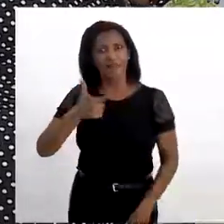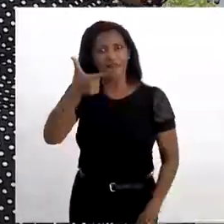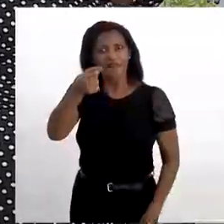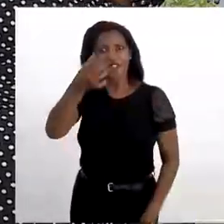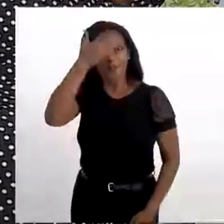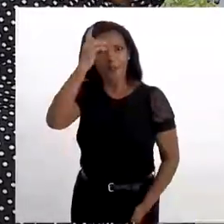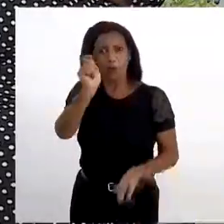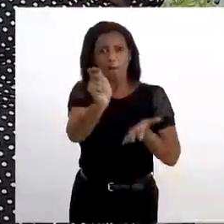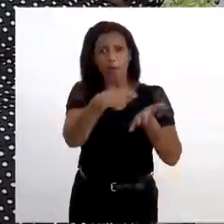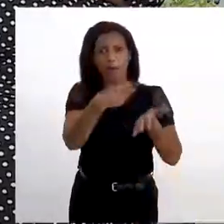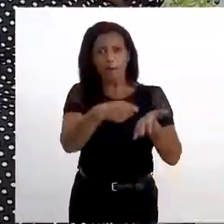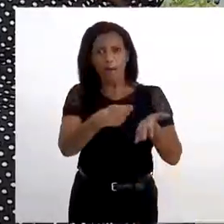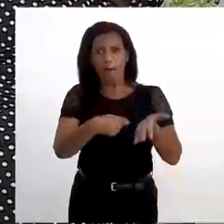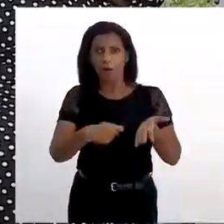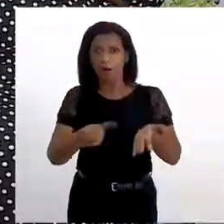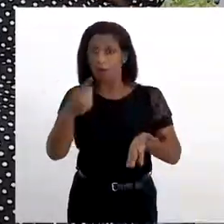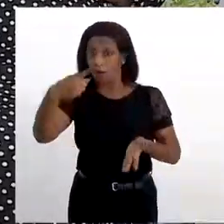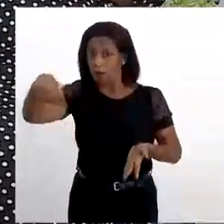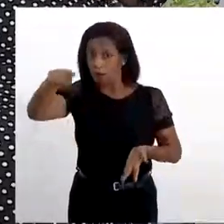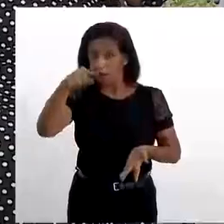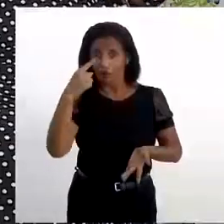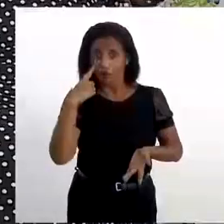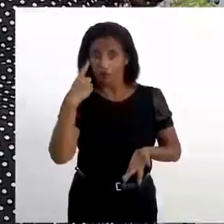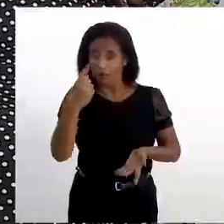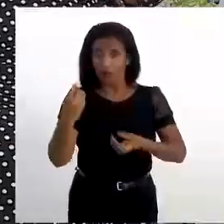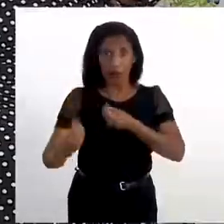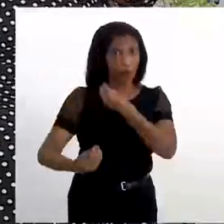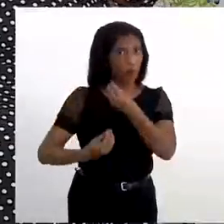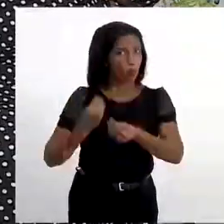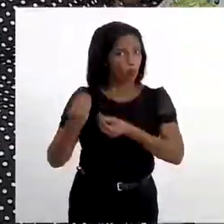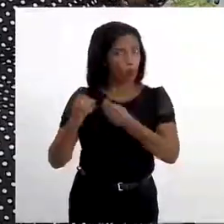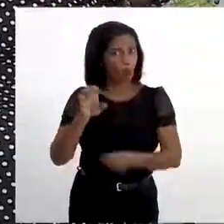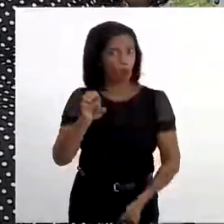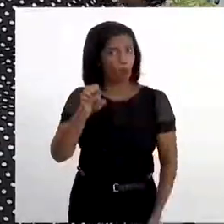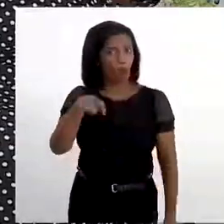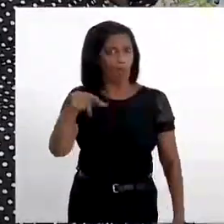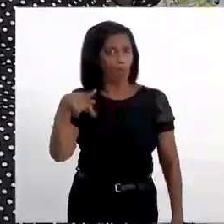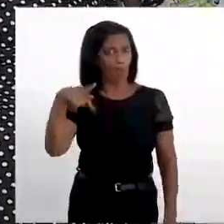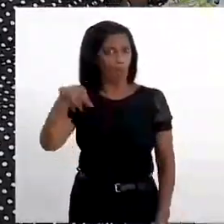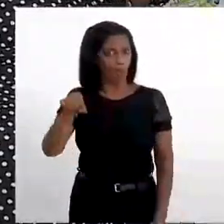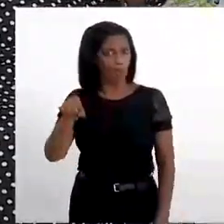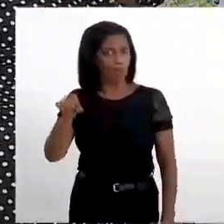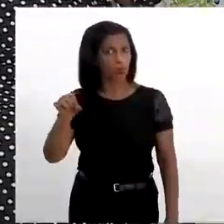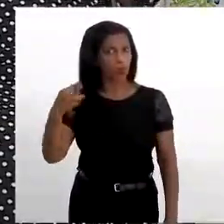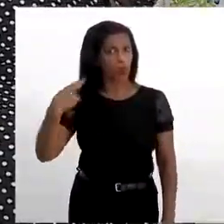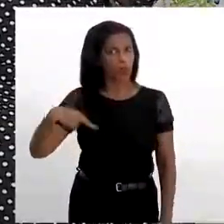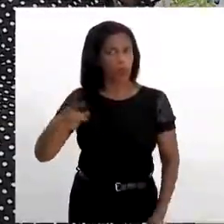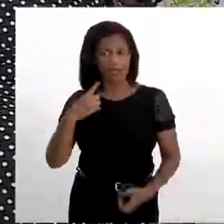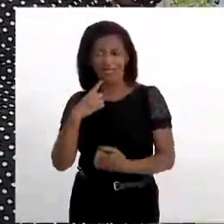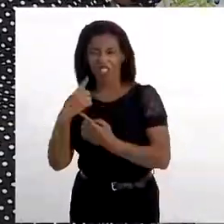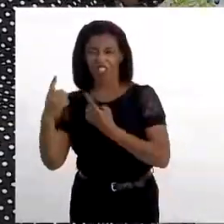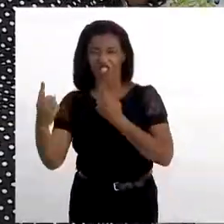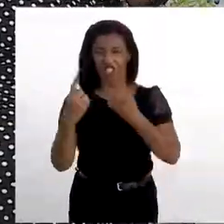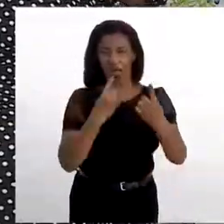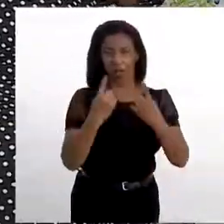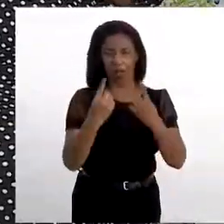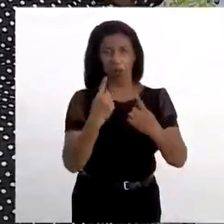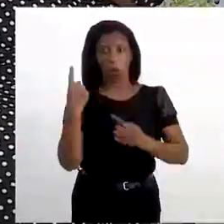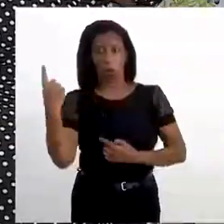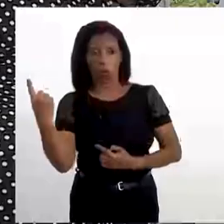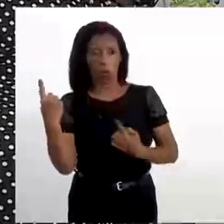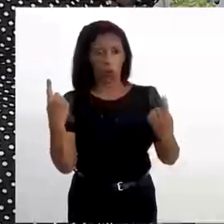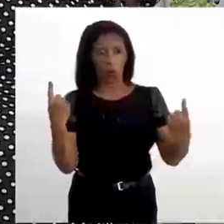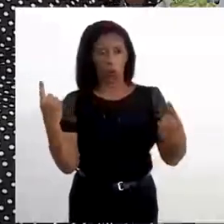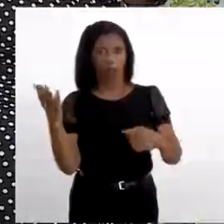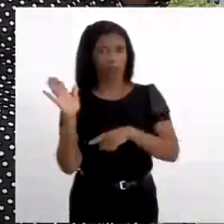inscrições, já estão indo. e isso é pra vocês verem como é a expo religião. É esse diálogo.